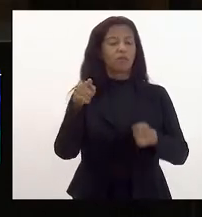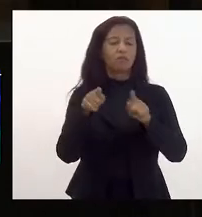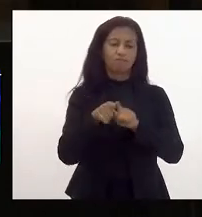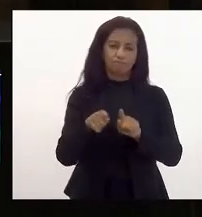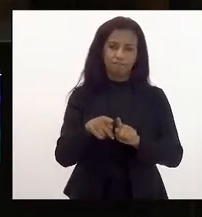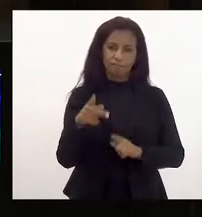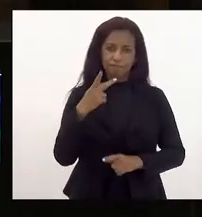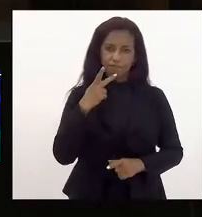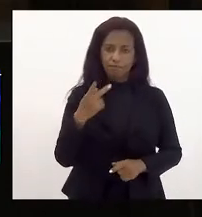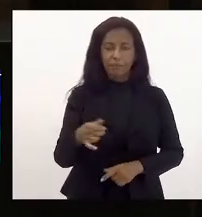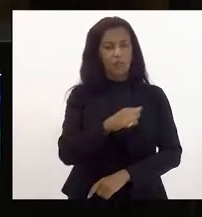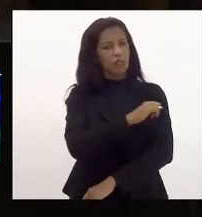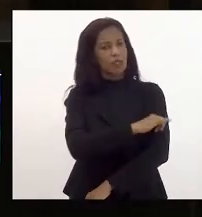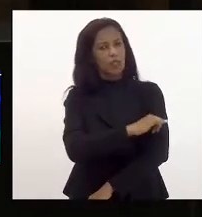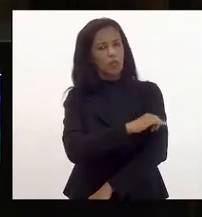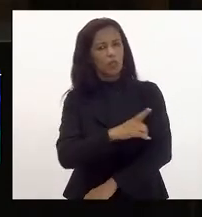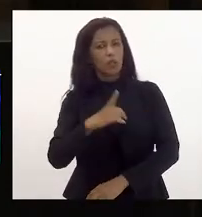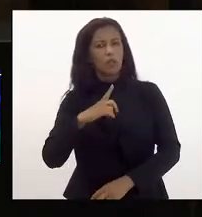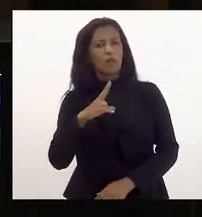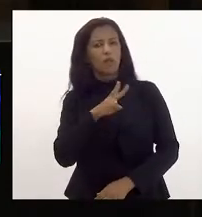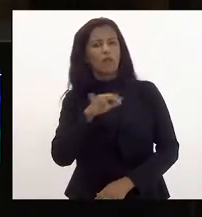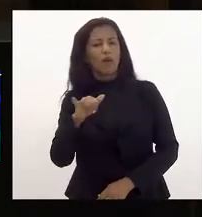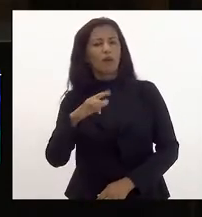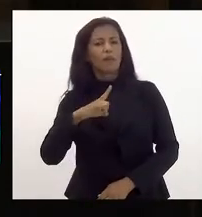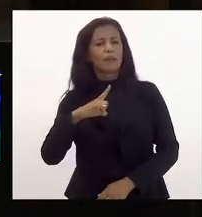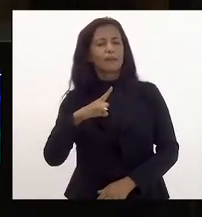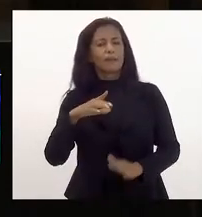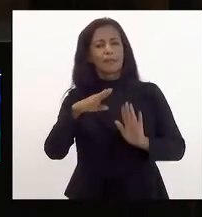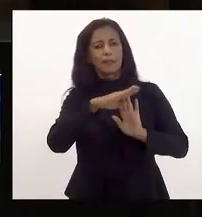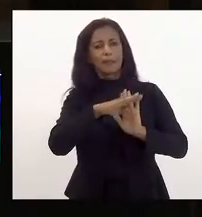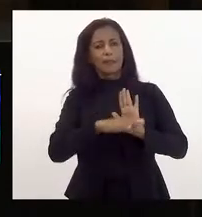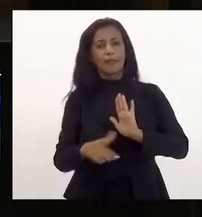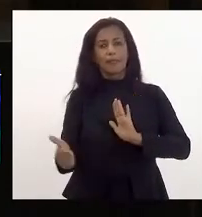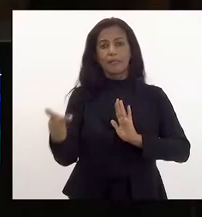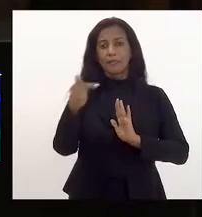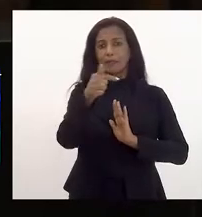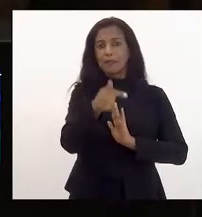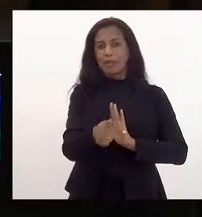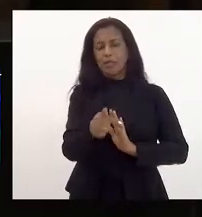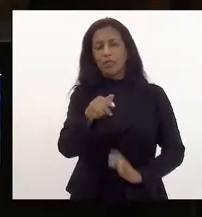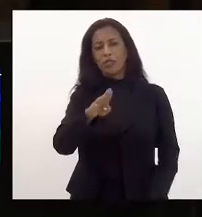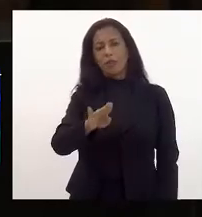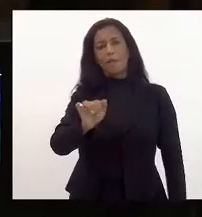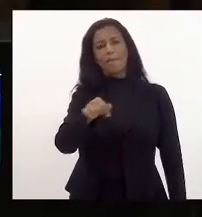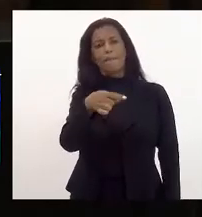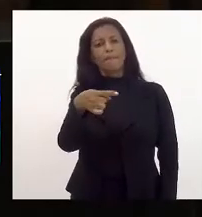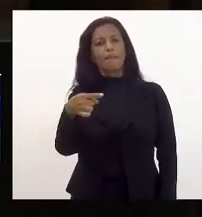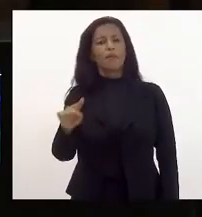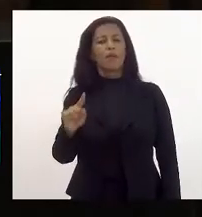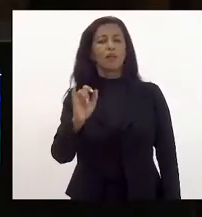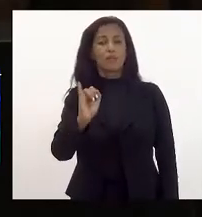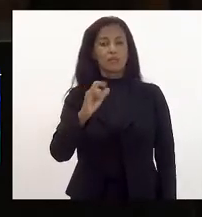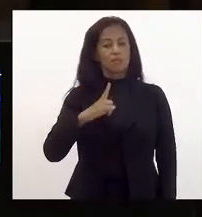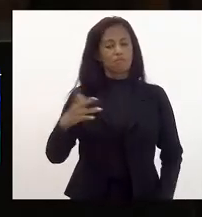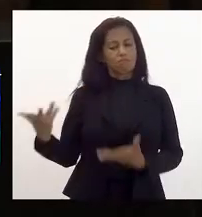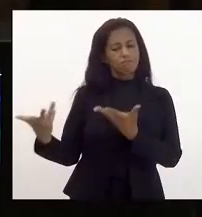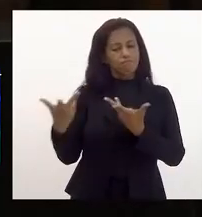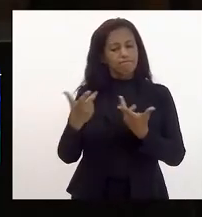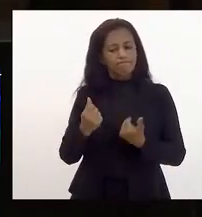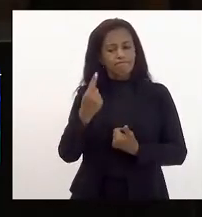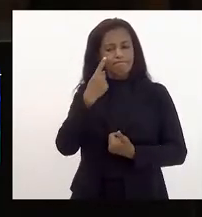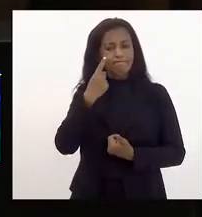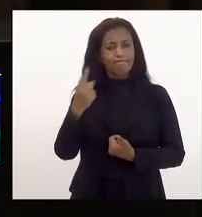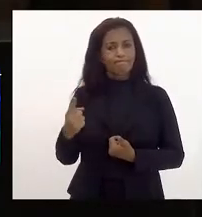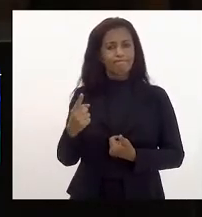que o Rio de Janeiro terá um incremento na ordem de 7 bilhões se a gente levar em consideração